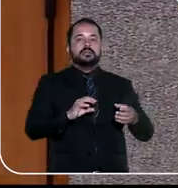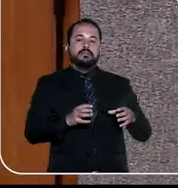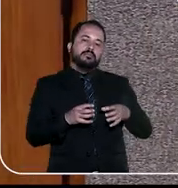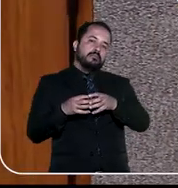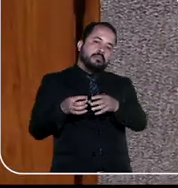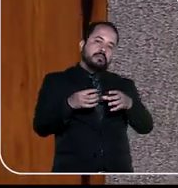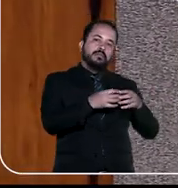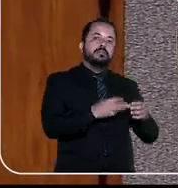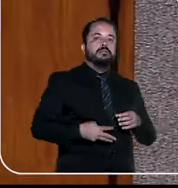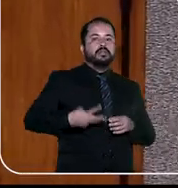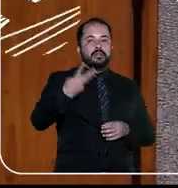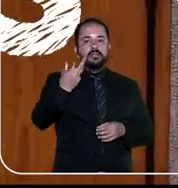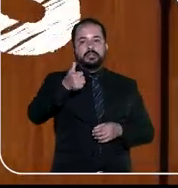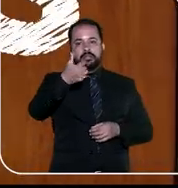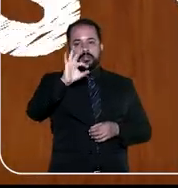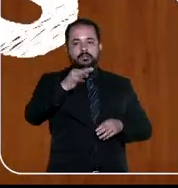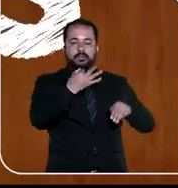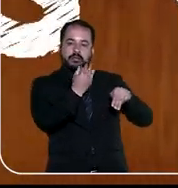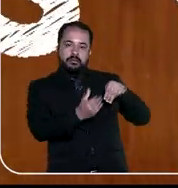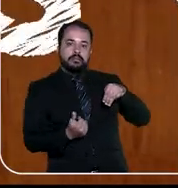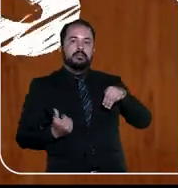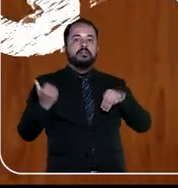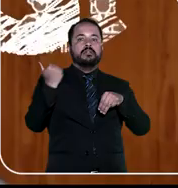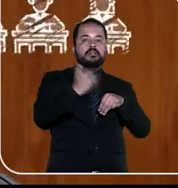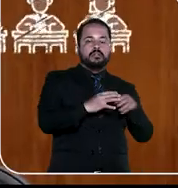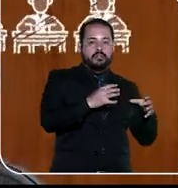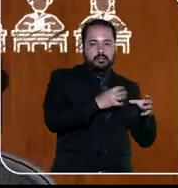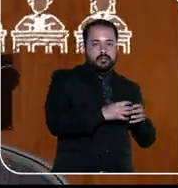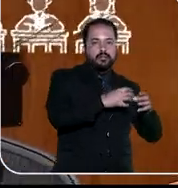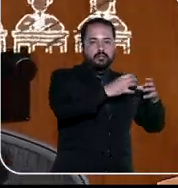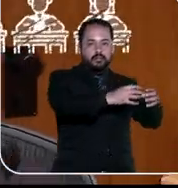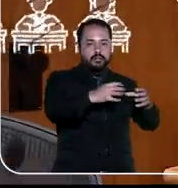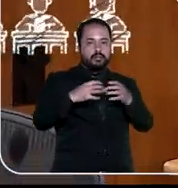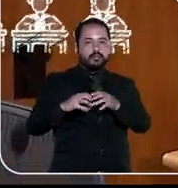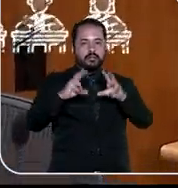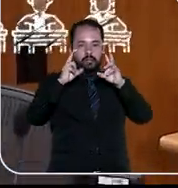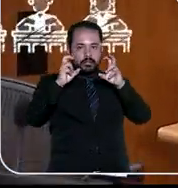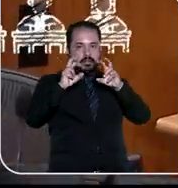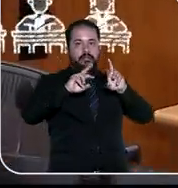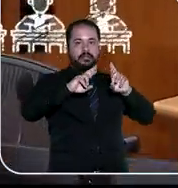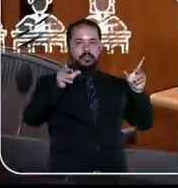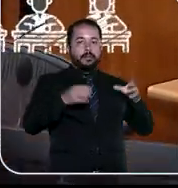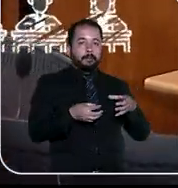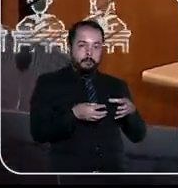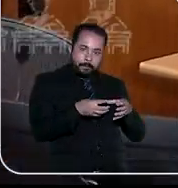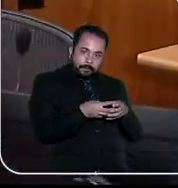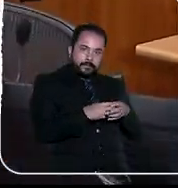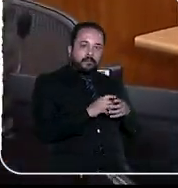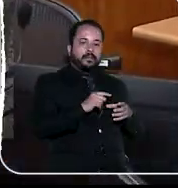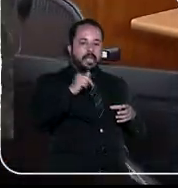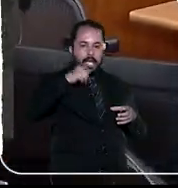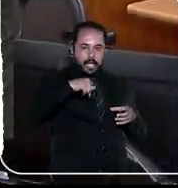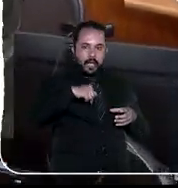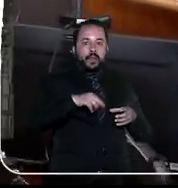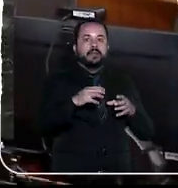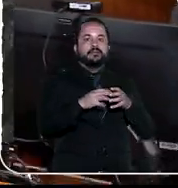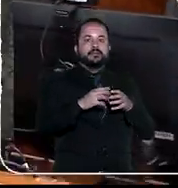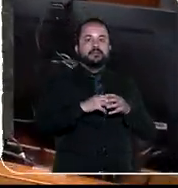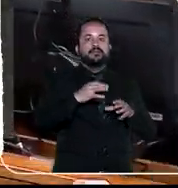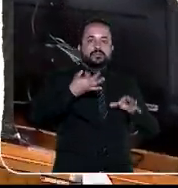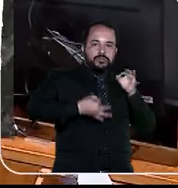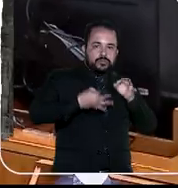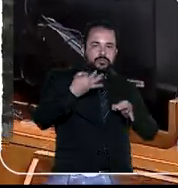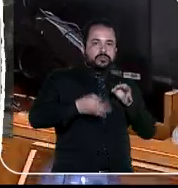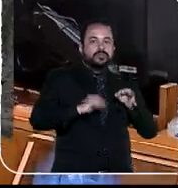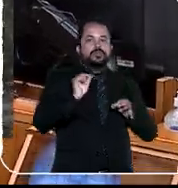STJ possui três sessões, cada uma com 10 ministros e cada sessão trata de um assunto diferente. A primeira sessão,